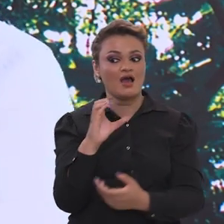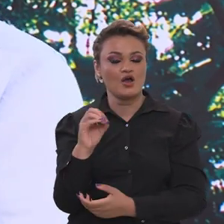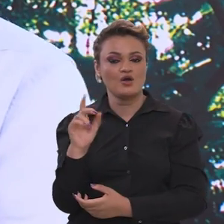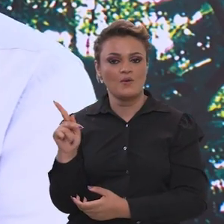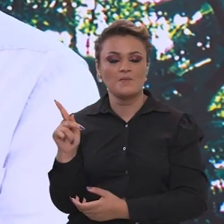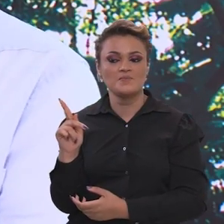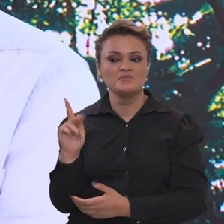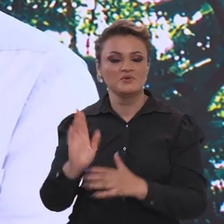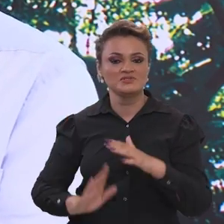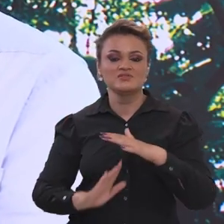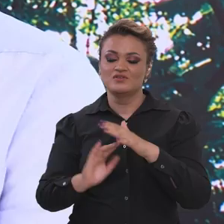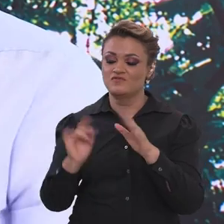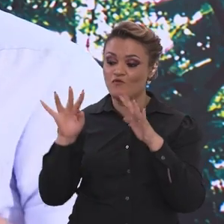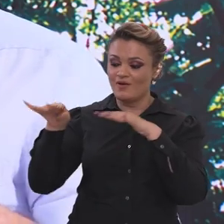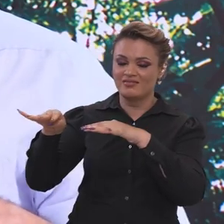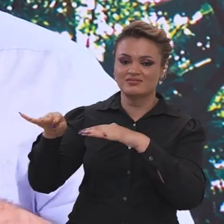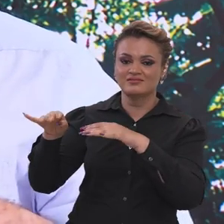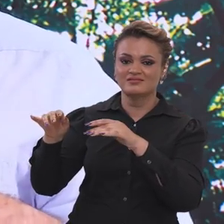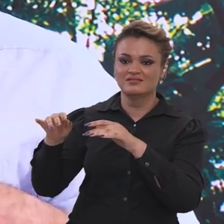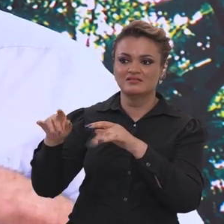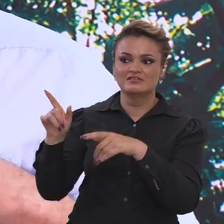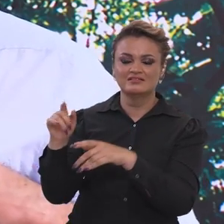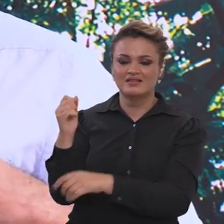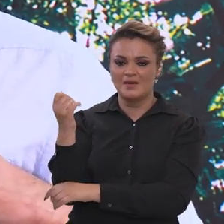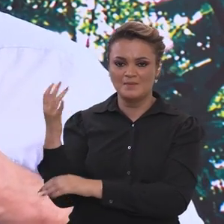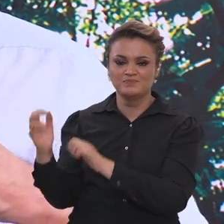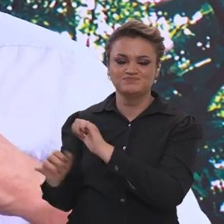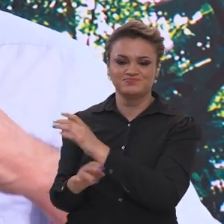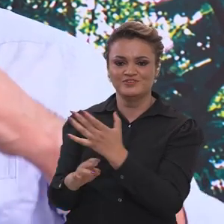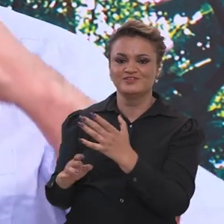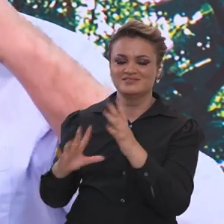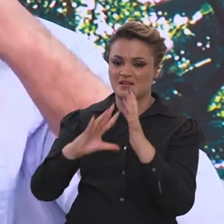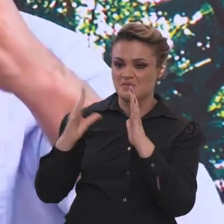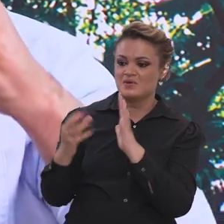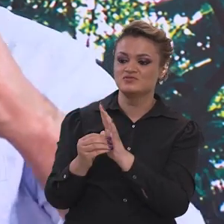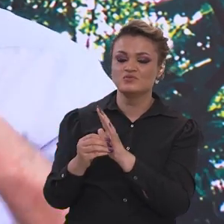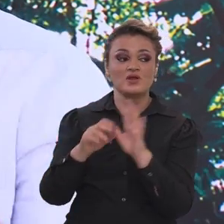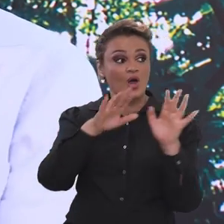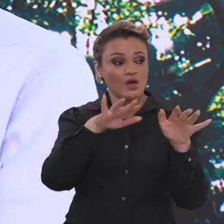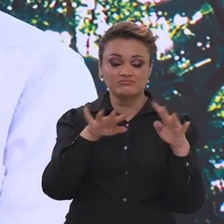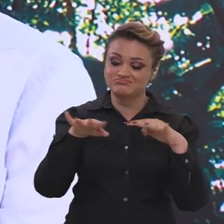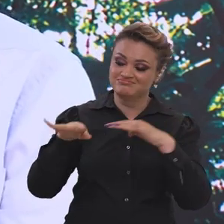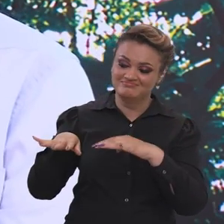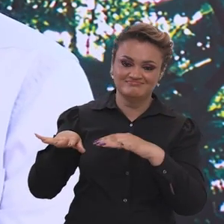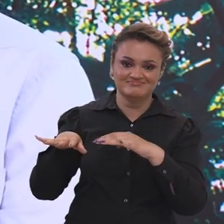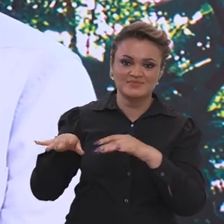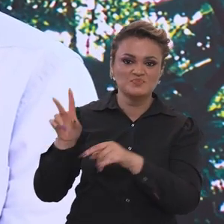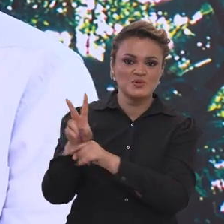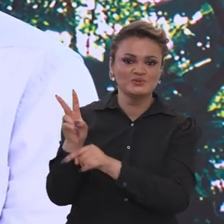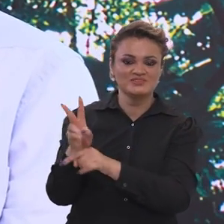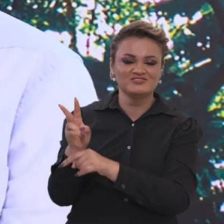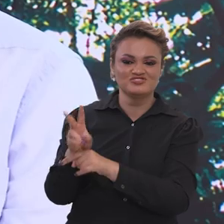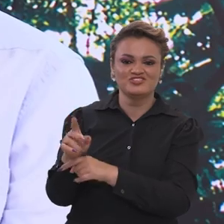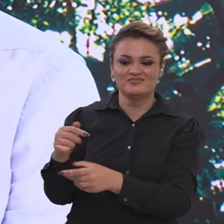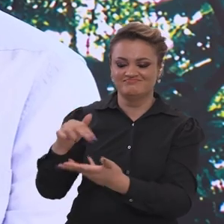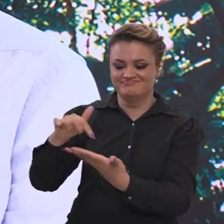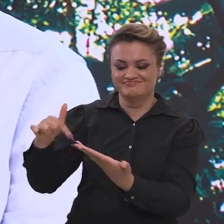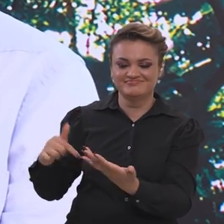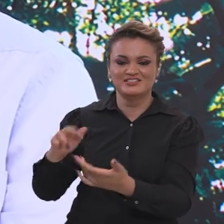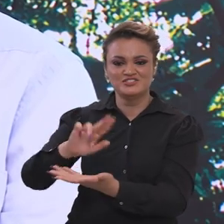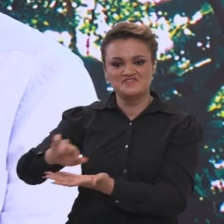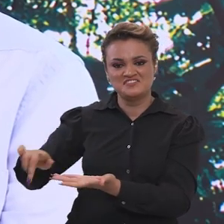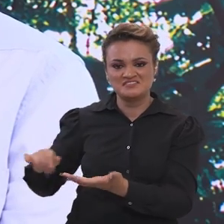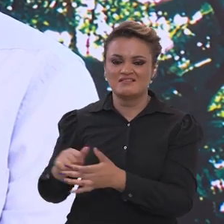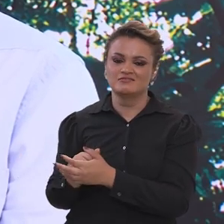e a COP pode ser o ápice disso, da floresta da Amazônia falar para o mundo da necessidade de proteger a sua